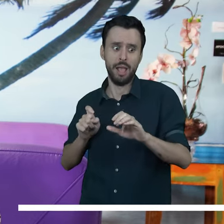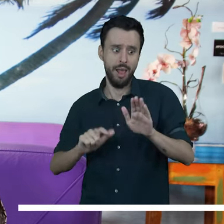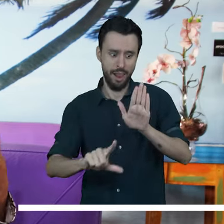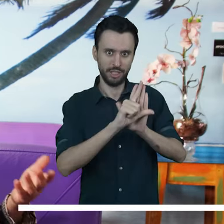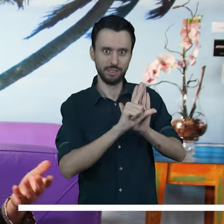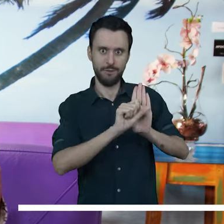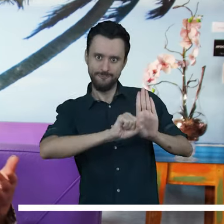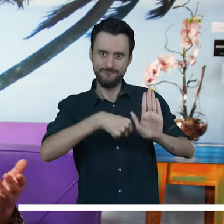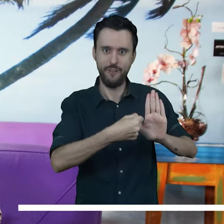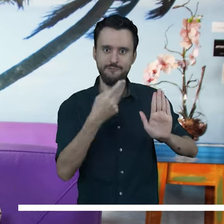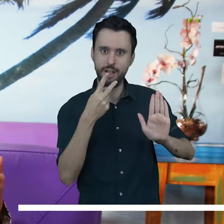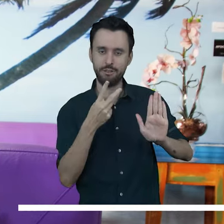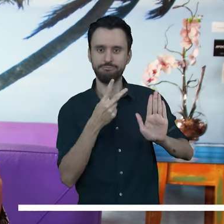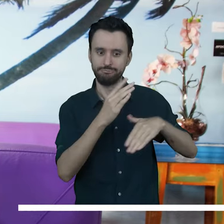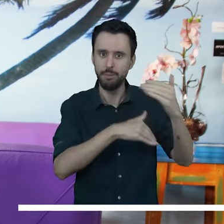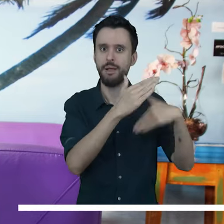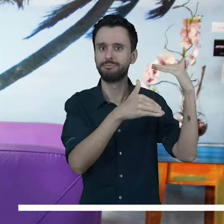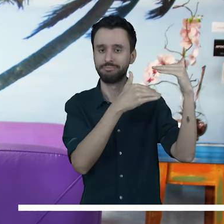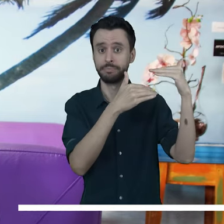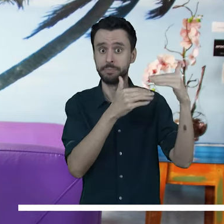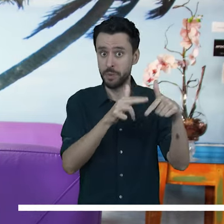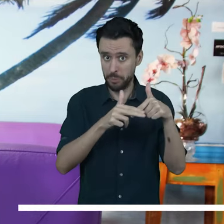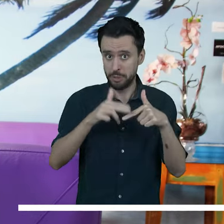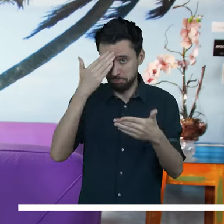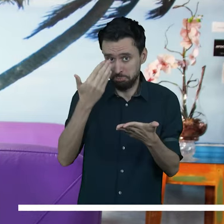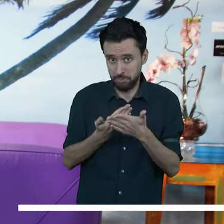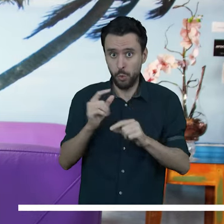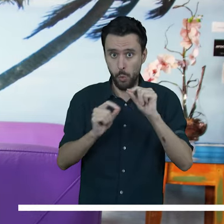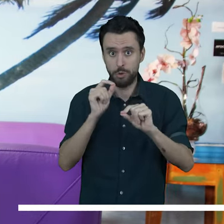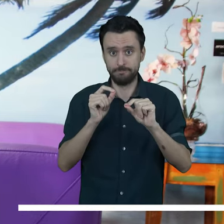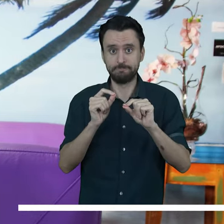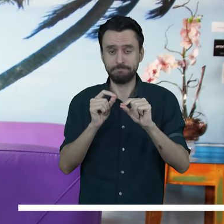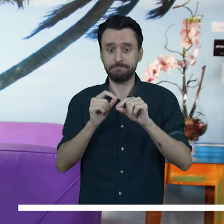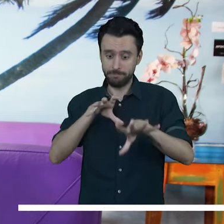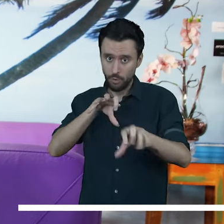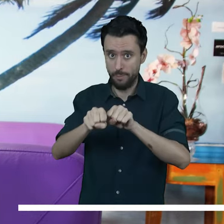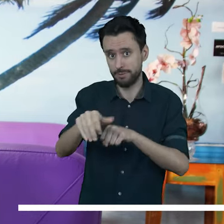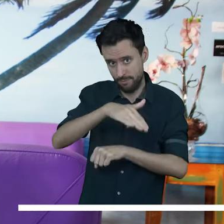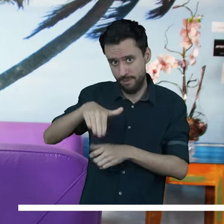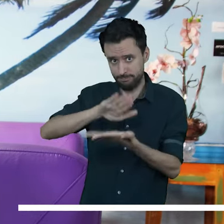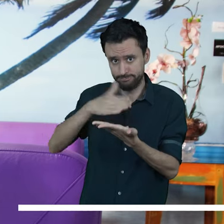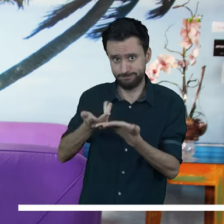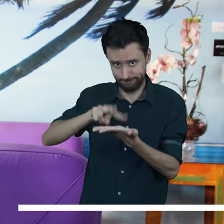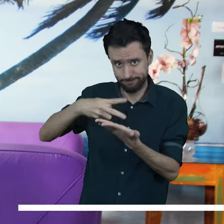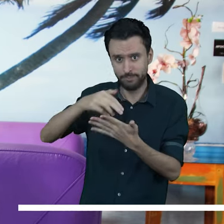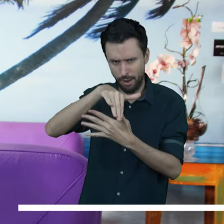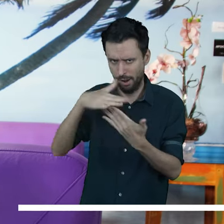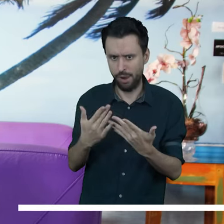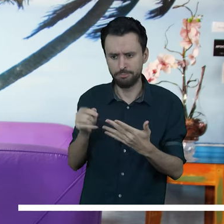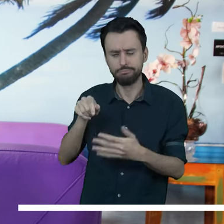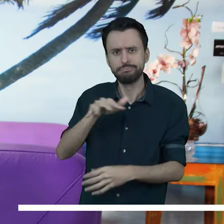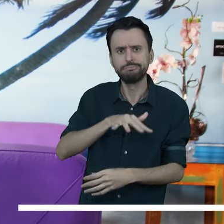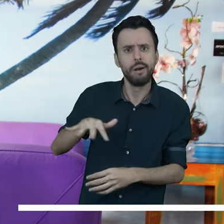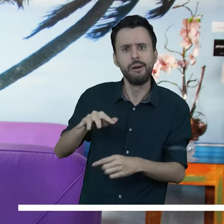mas que, por conta da legislação, isso se reforça, sustenta e avança. Então, eu acredito que a formação, enquanto intérprete